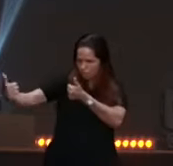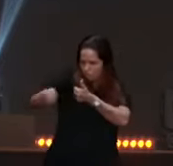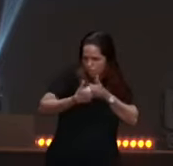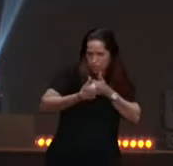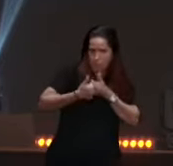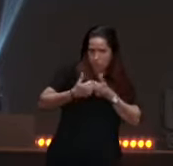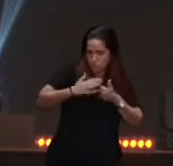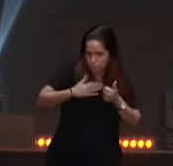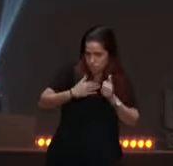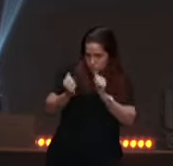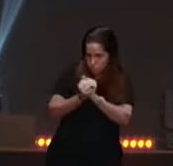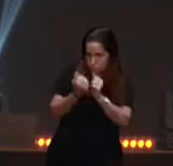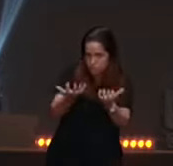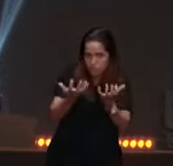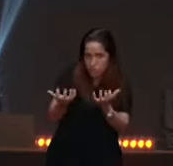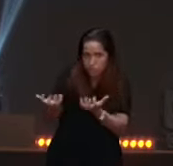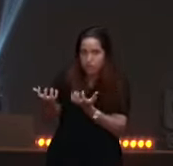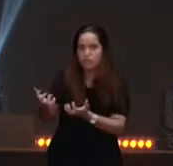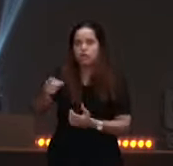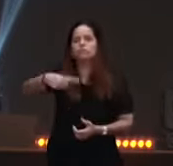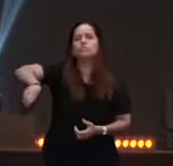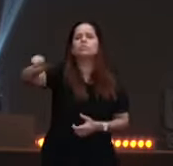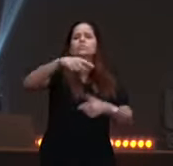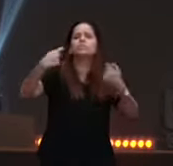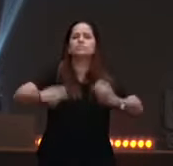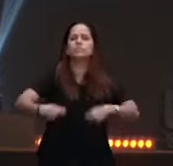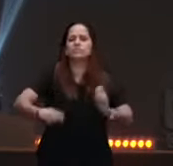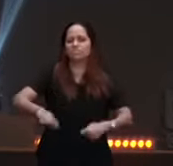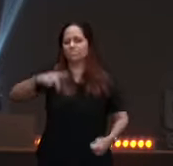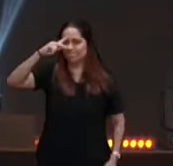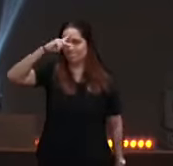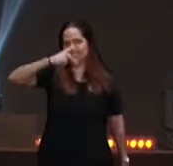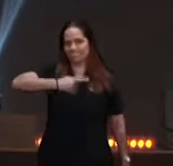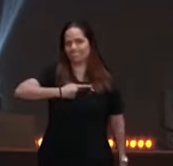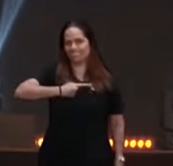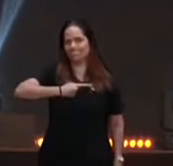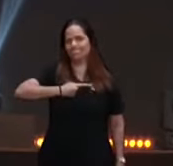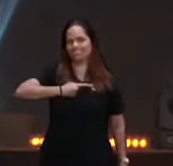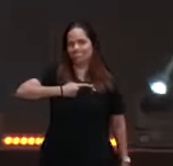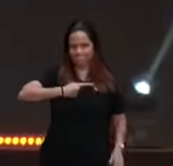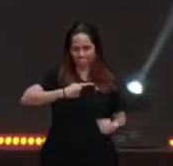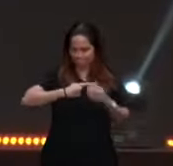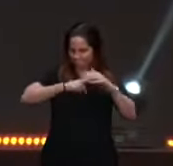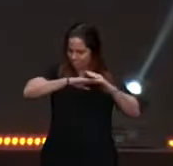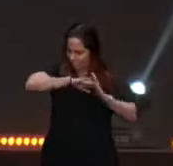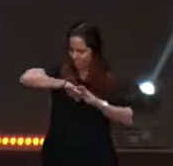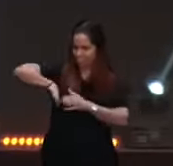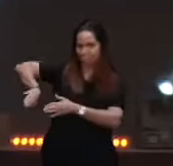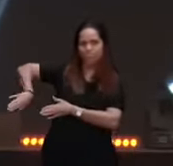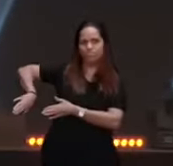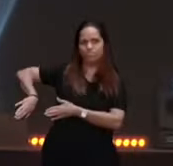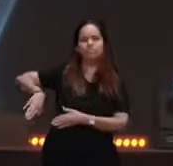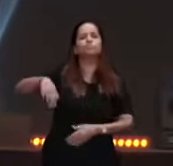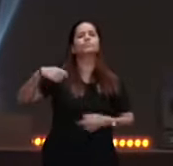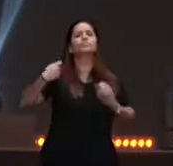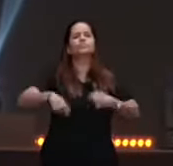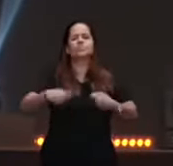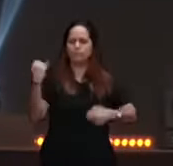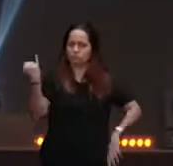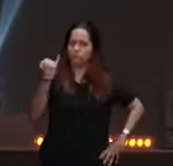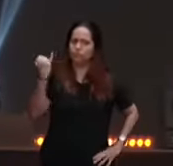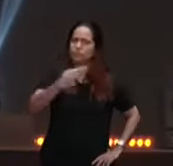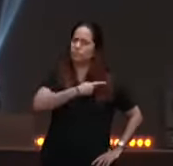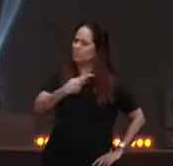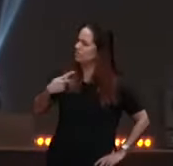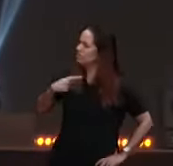tomar posição, você controlar o desejo do eu, é você negar o seu eu, pastor o que quer dizer isso?